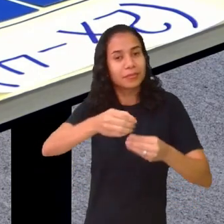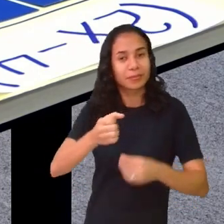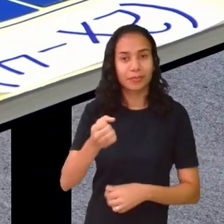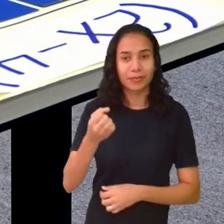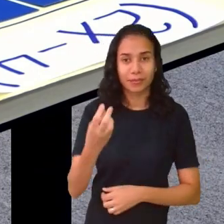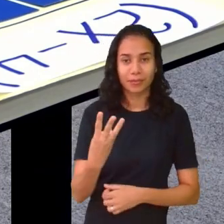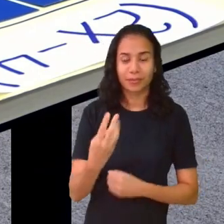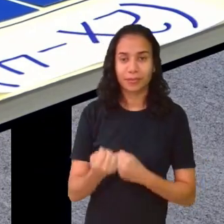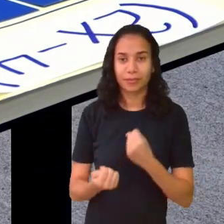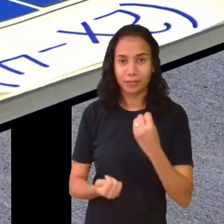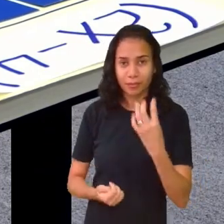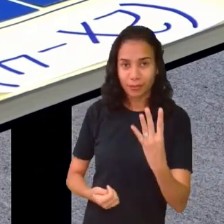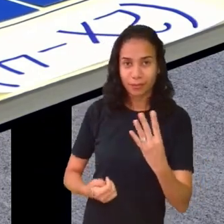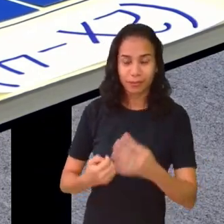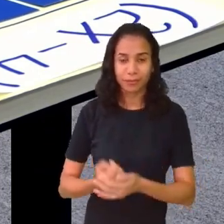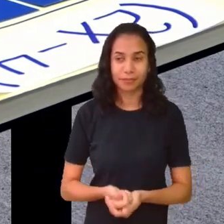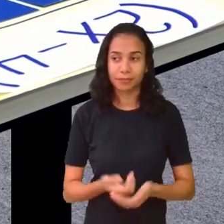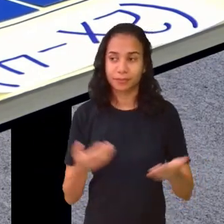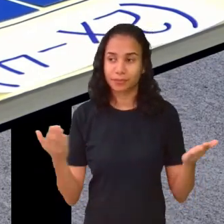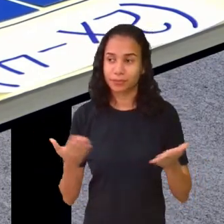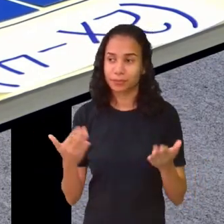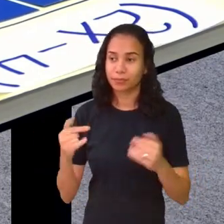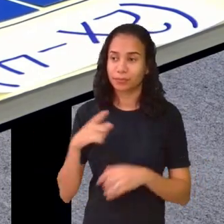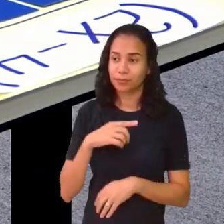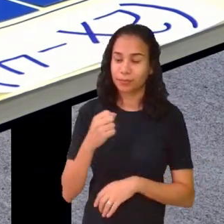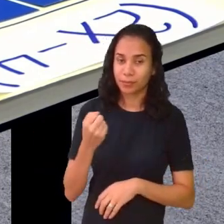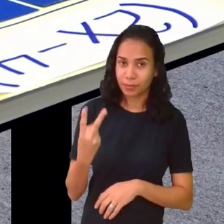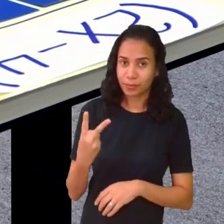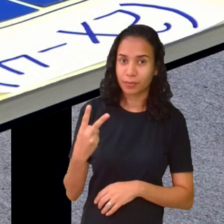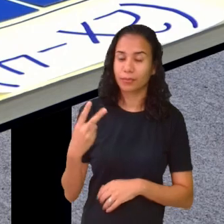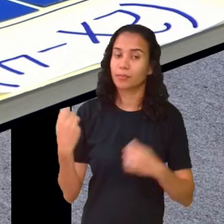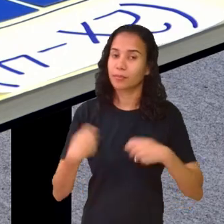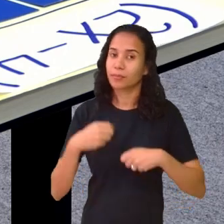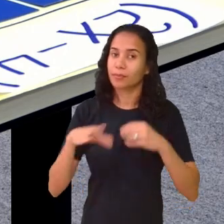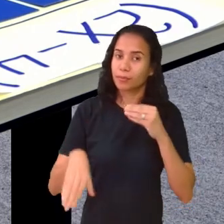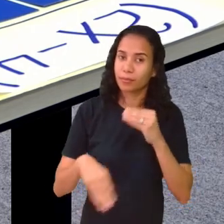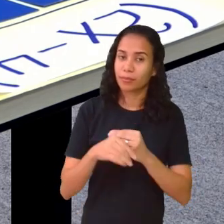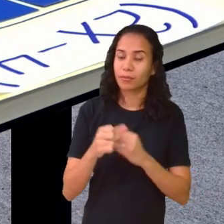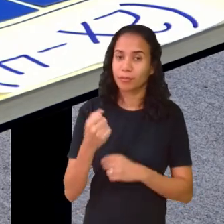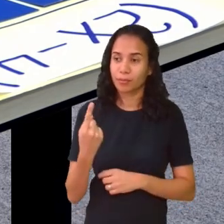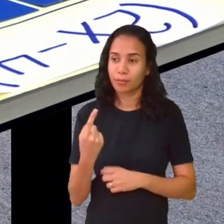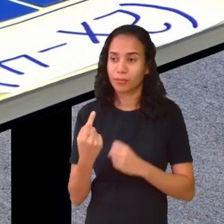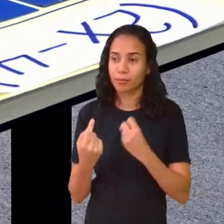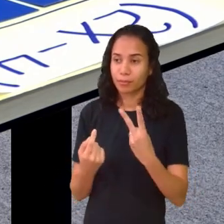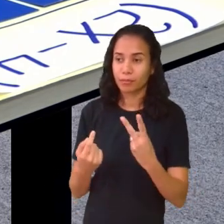4. E aí, se eu botei 2, eu tenho que botar 2 aqui.